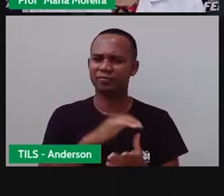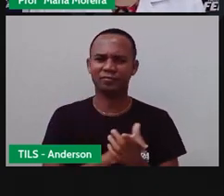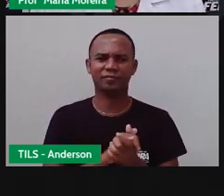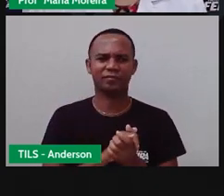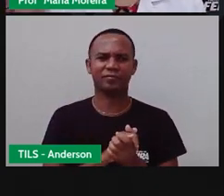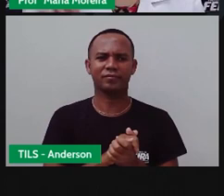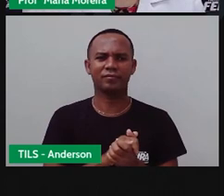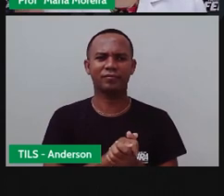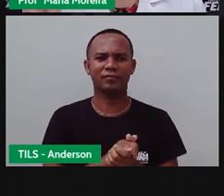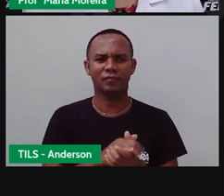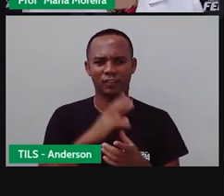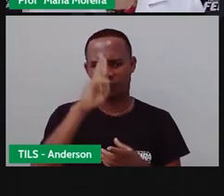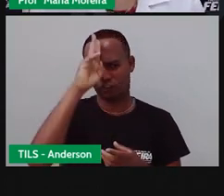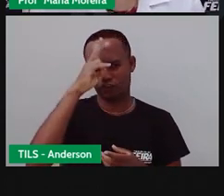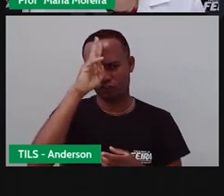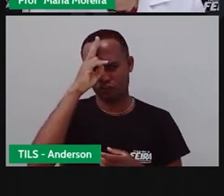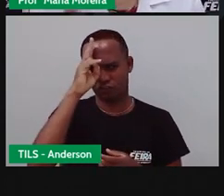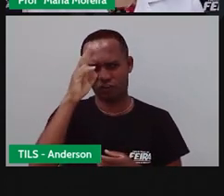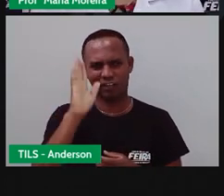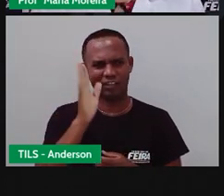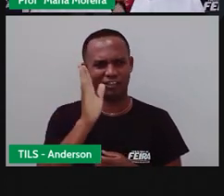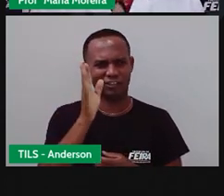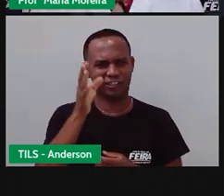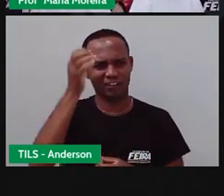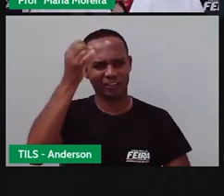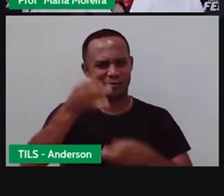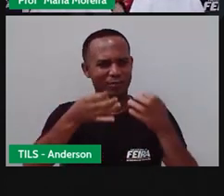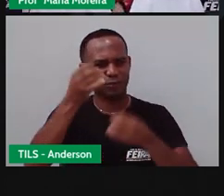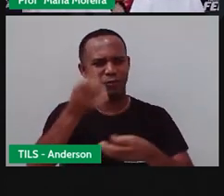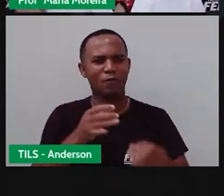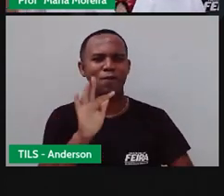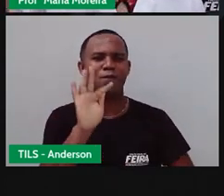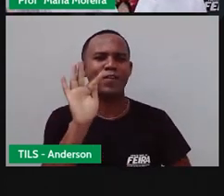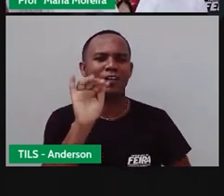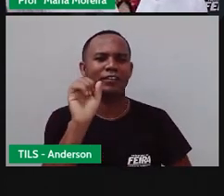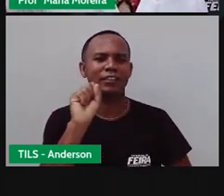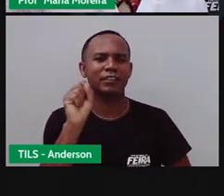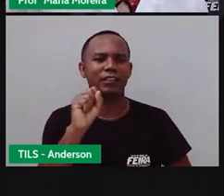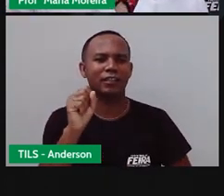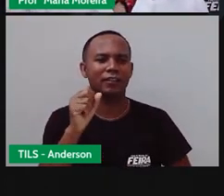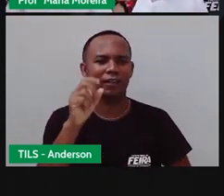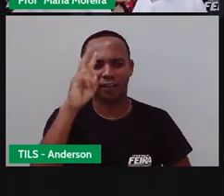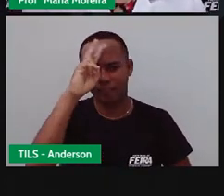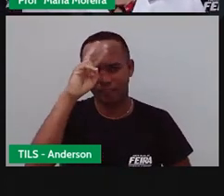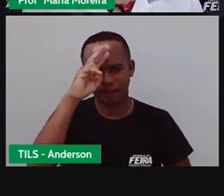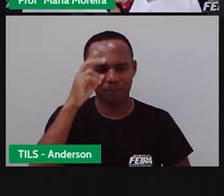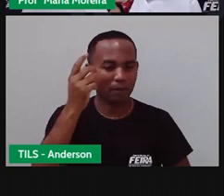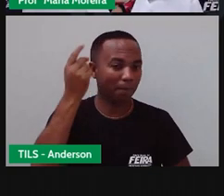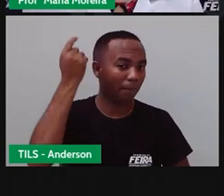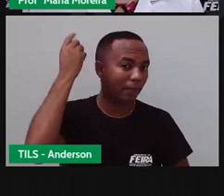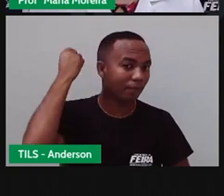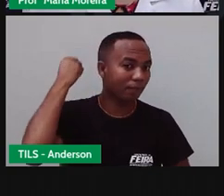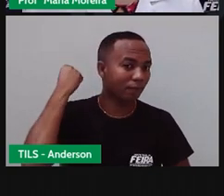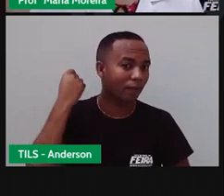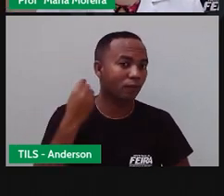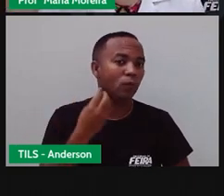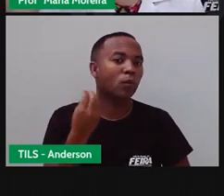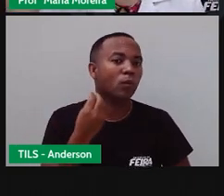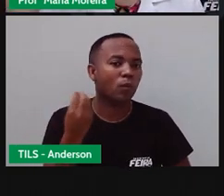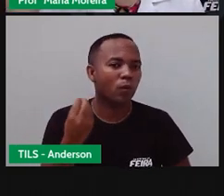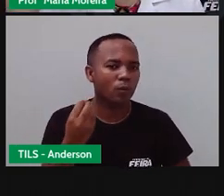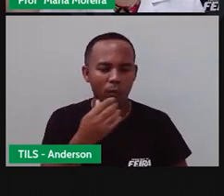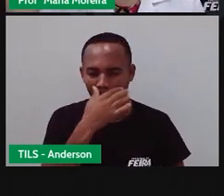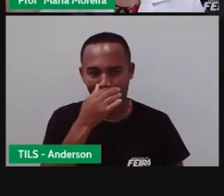Pois é. A história de Feira. Lembram da história de Feira? Ó, a gente precisa ir pra onde? Para o passado.